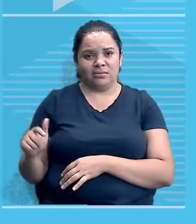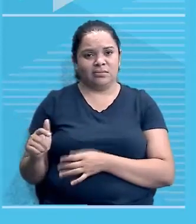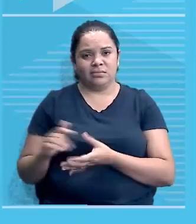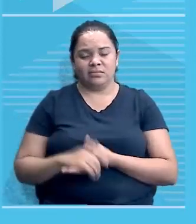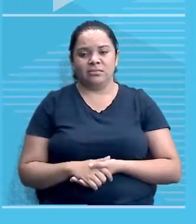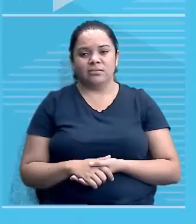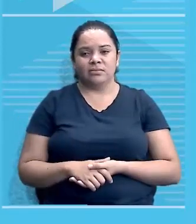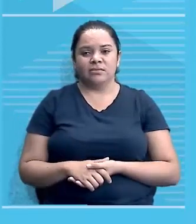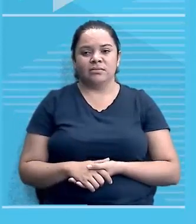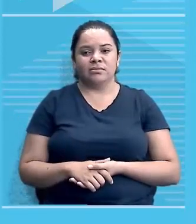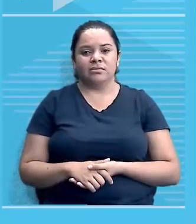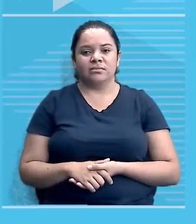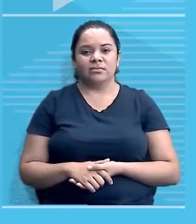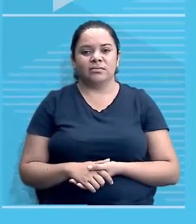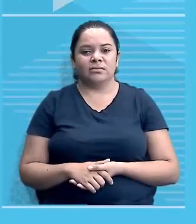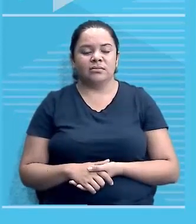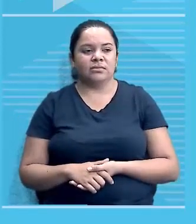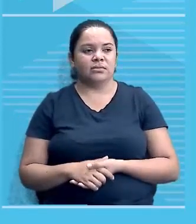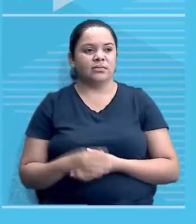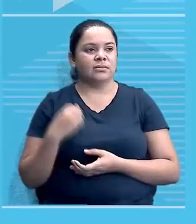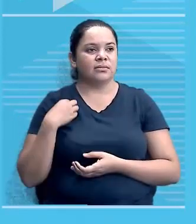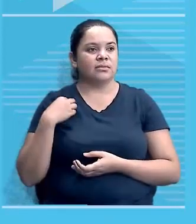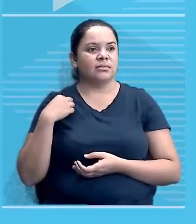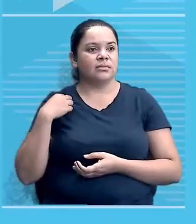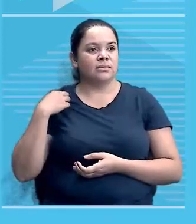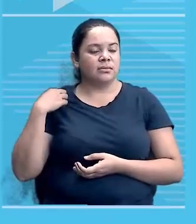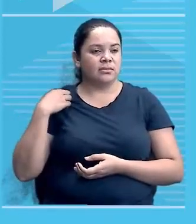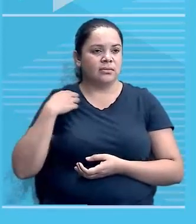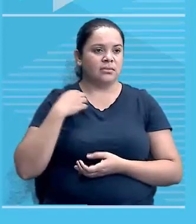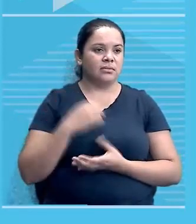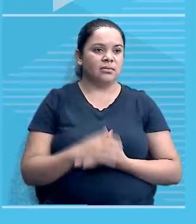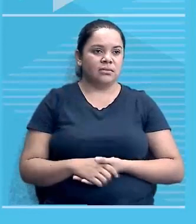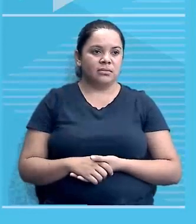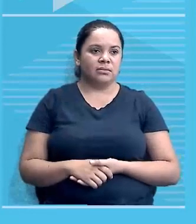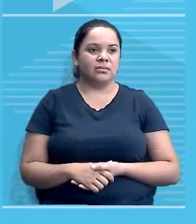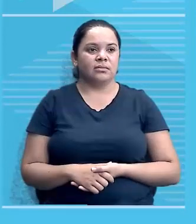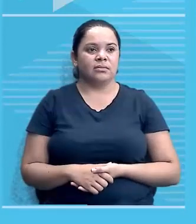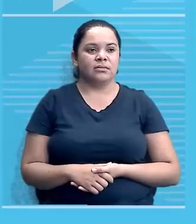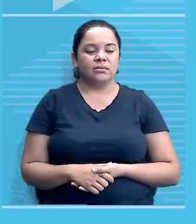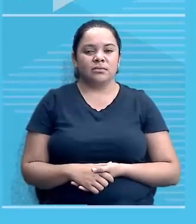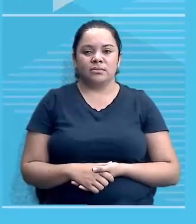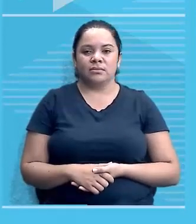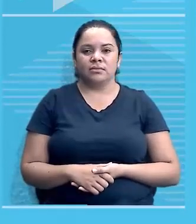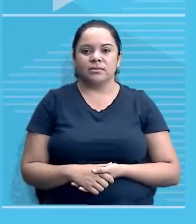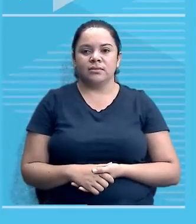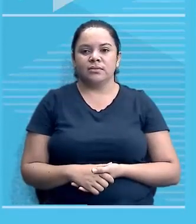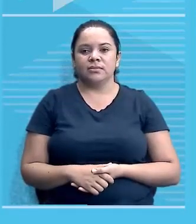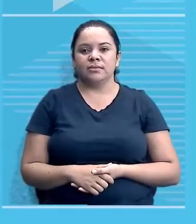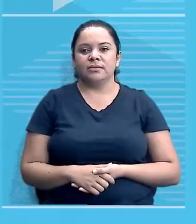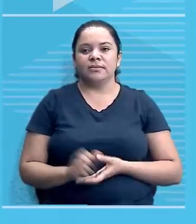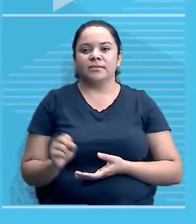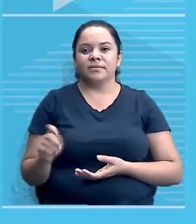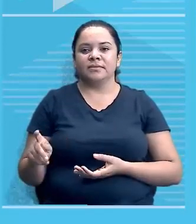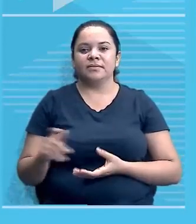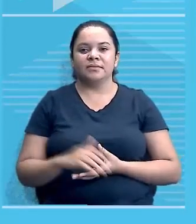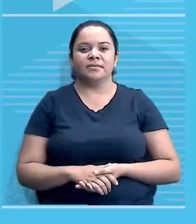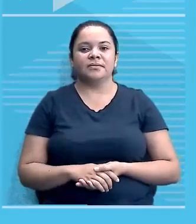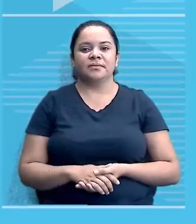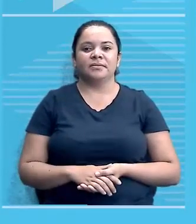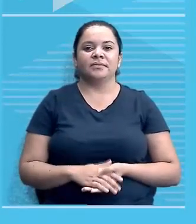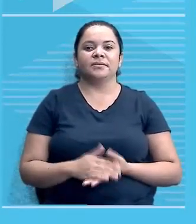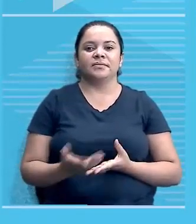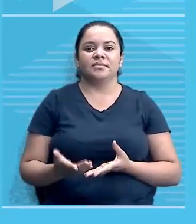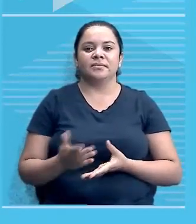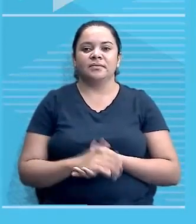tecnologia, nem de conhecimento entre povos dominados, entre povos dominadores e os povos dominados. Está legal? Meus queridos